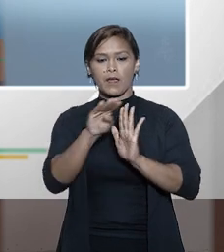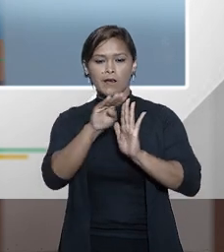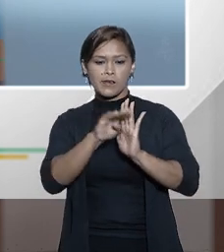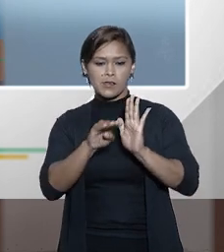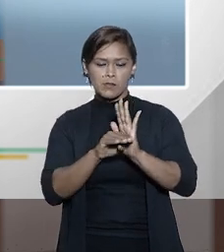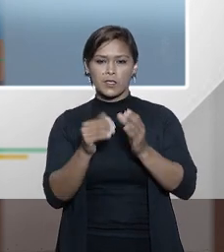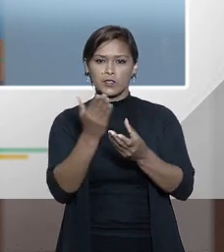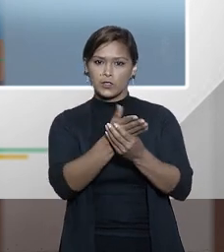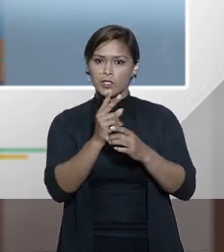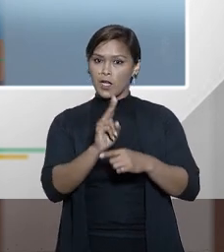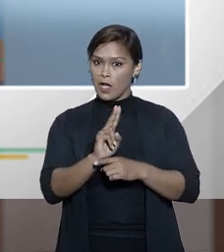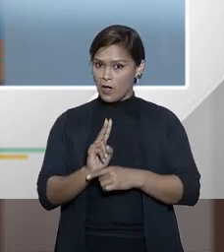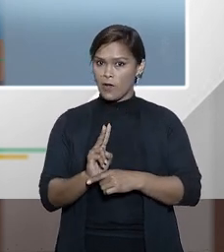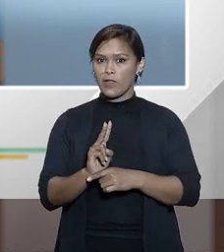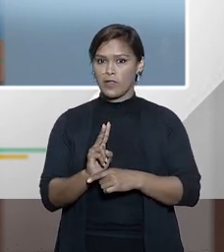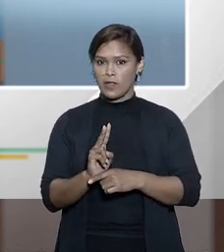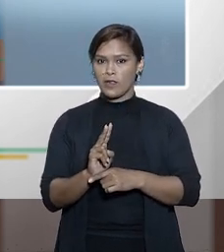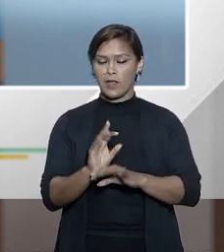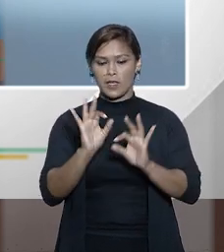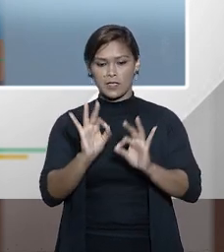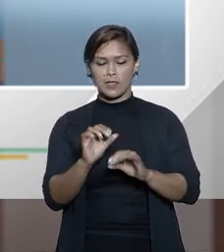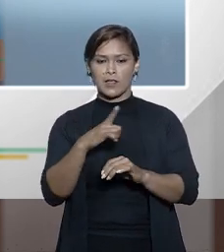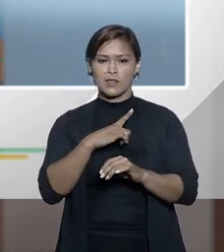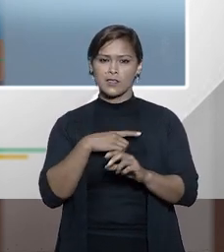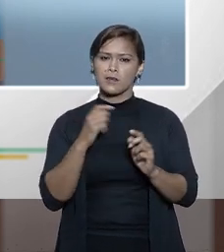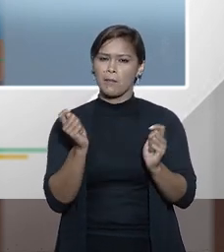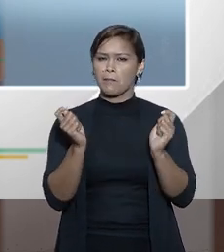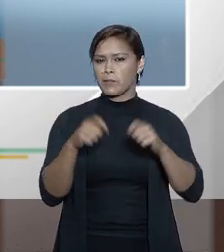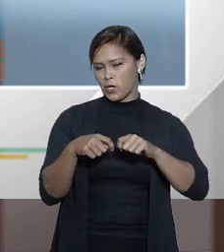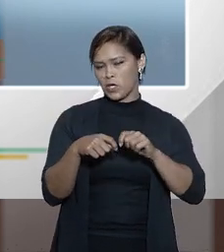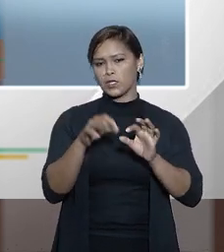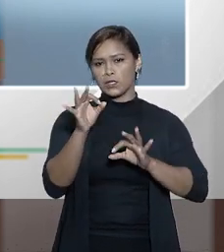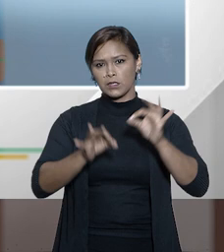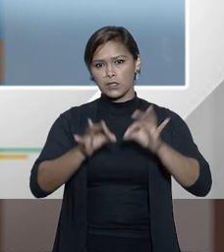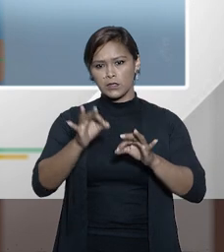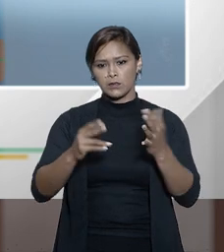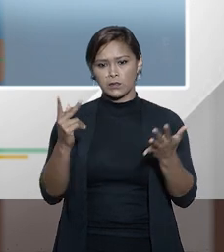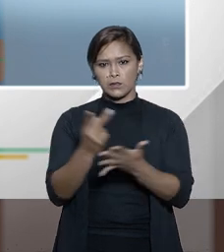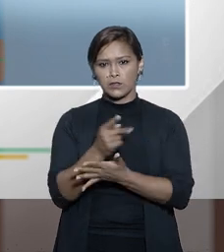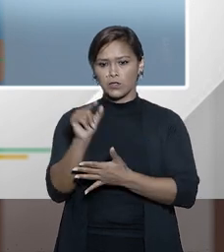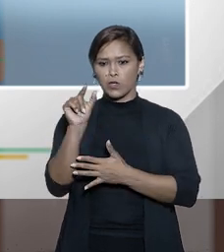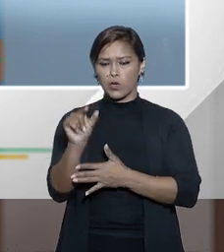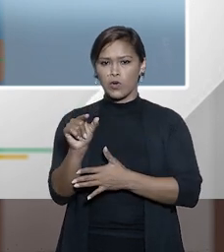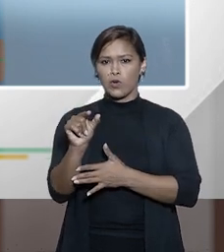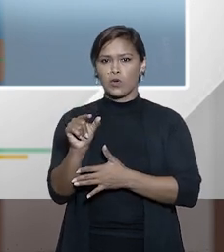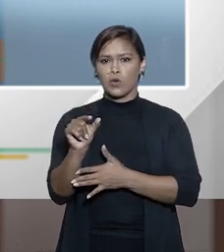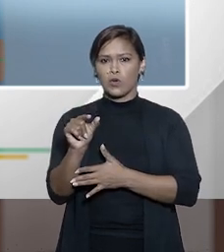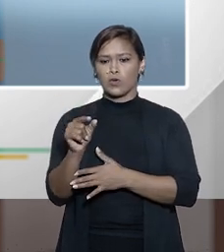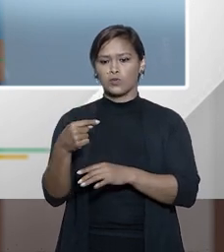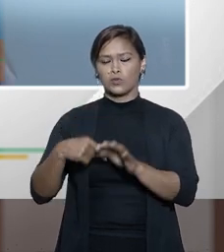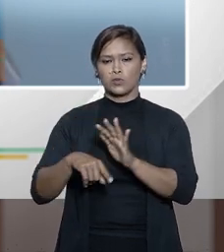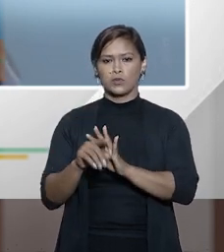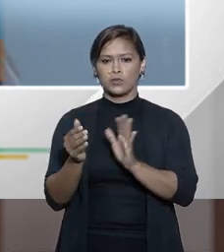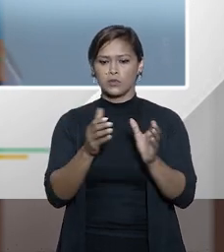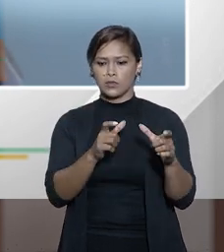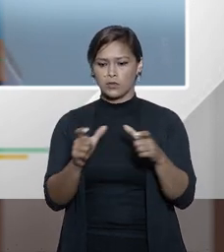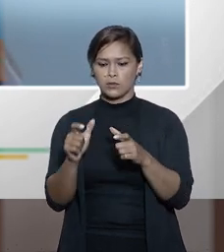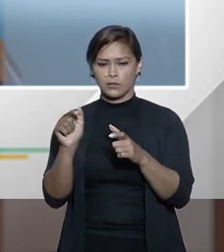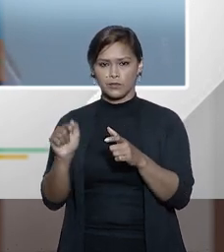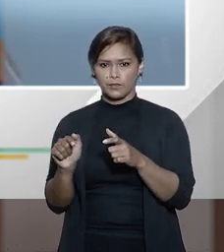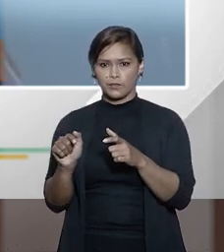cautelares cautelatórias elas podem tramitar tanto no âmbito de